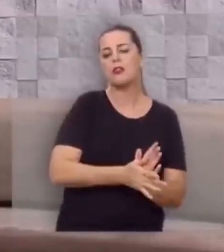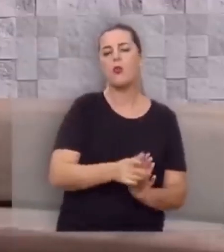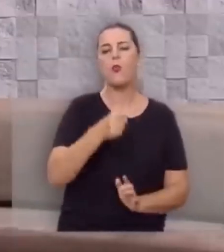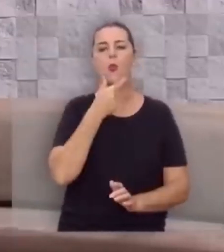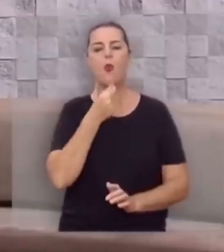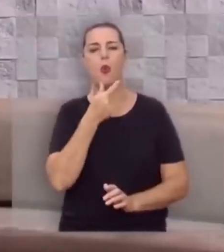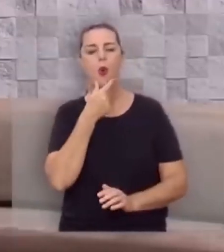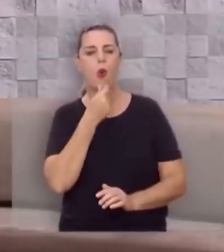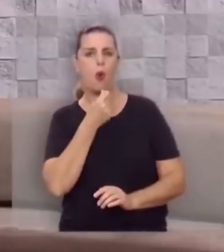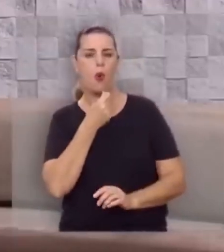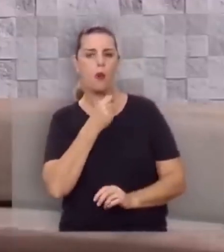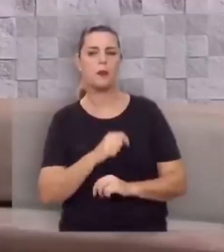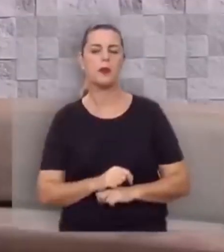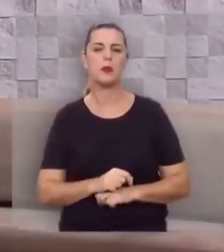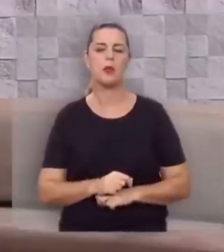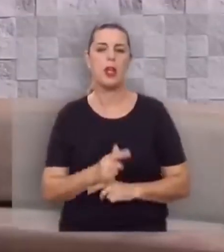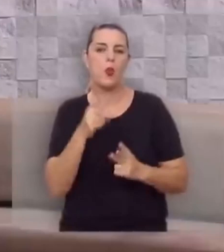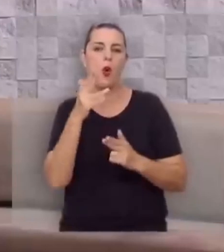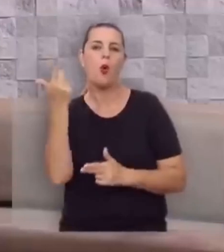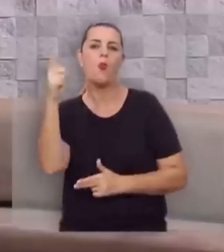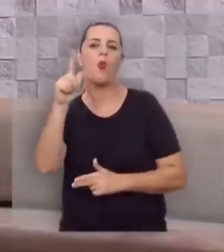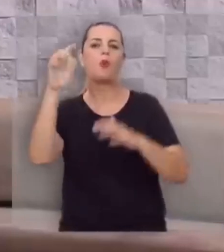homem, mediante um outro dilúvio.